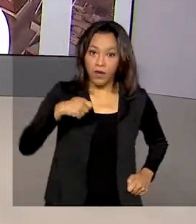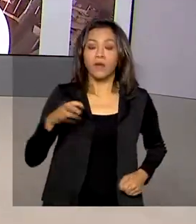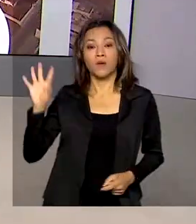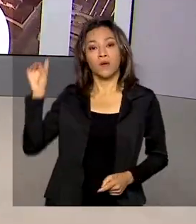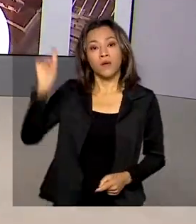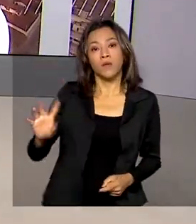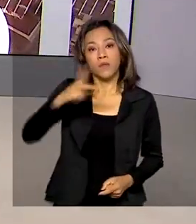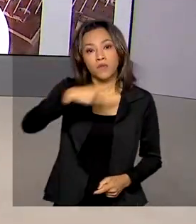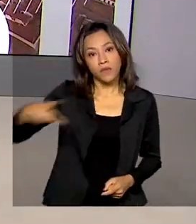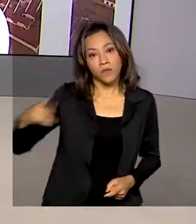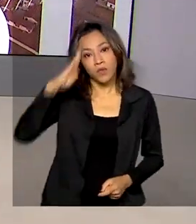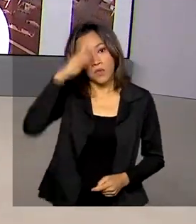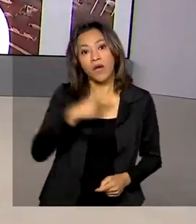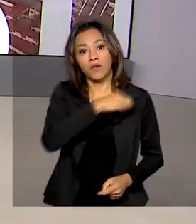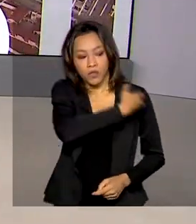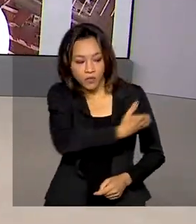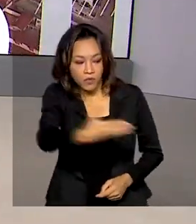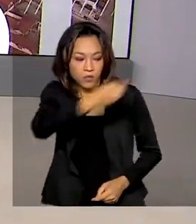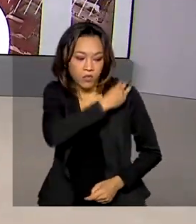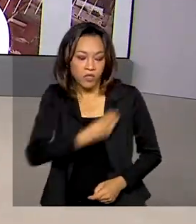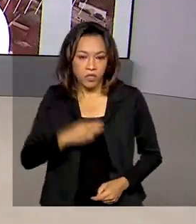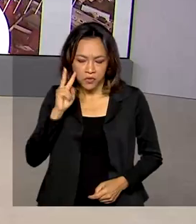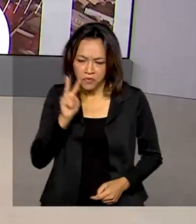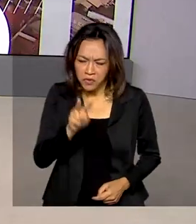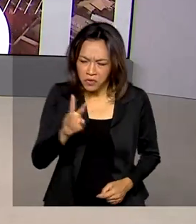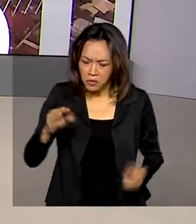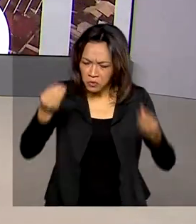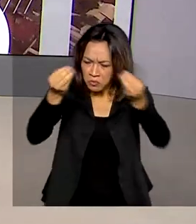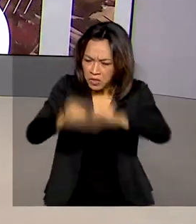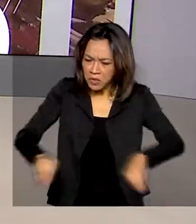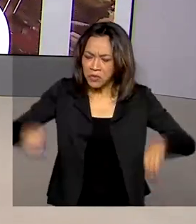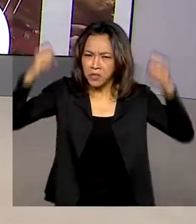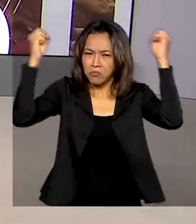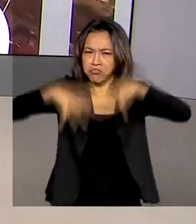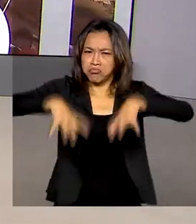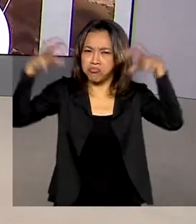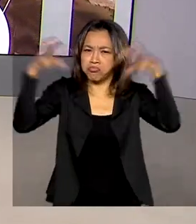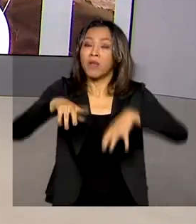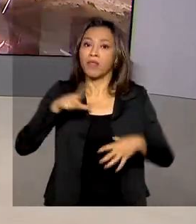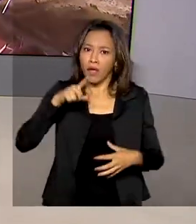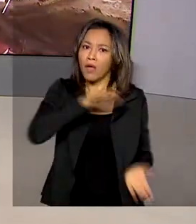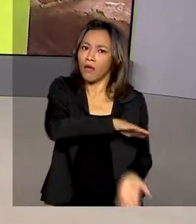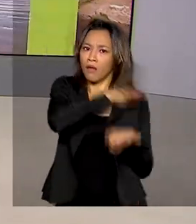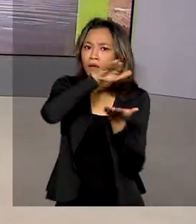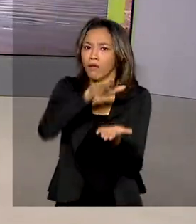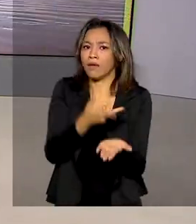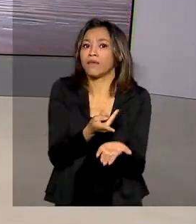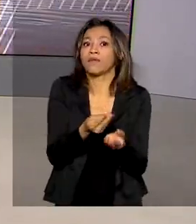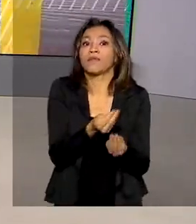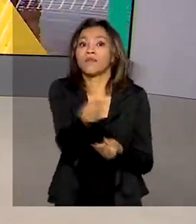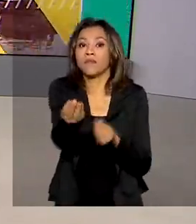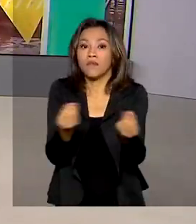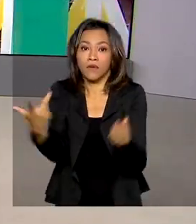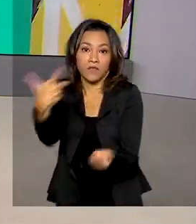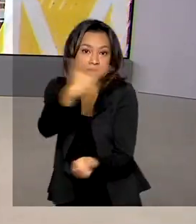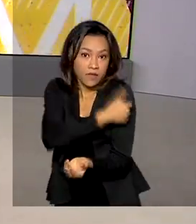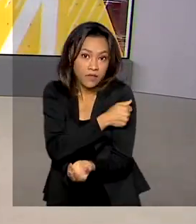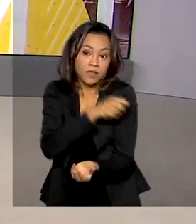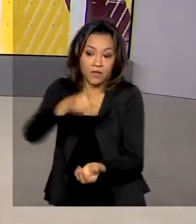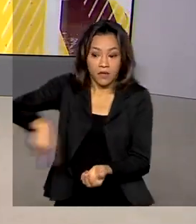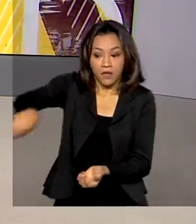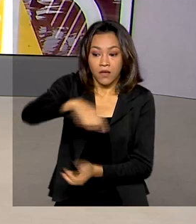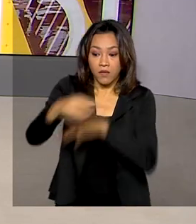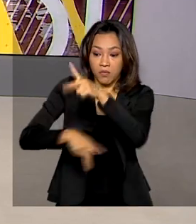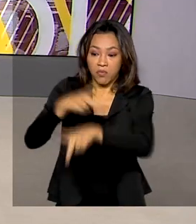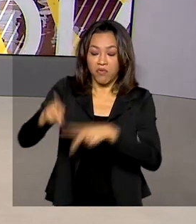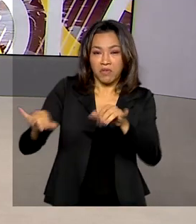viram de perto os estragos causados pelas enchentes. Houve a entrega de doses contra a Covid-19 e a população afetada